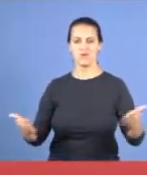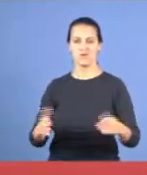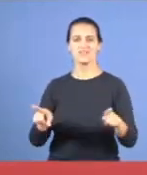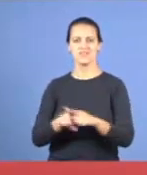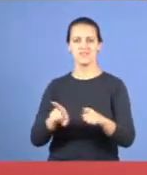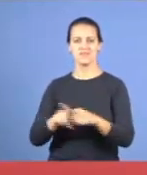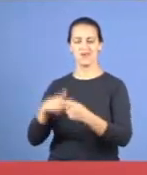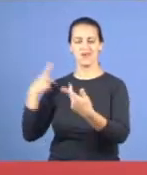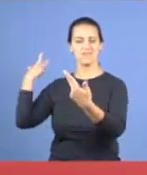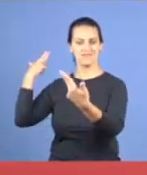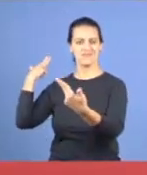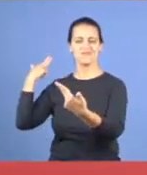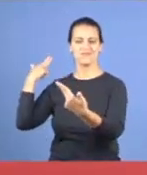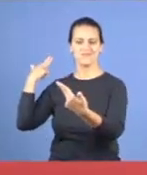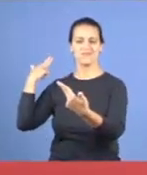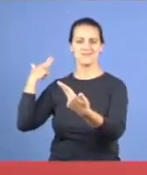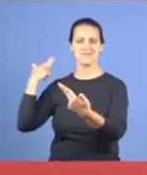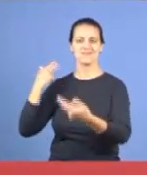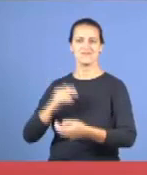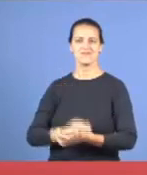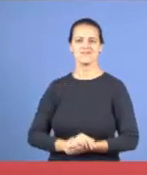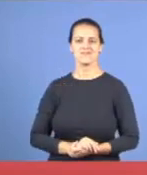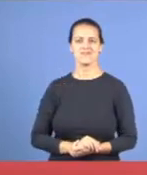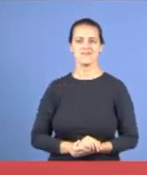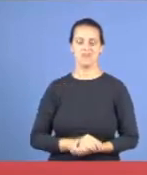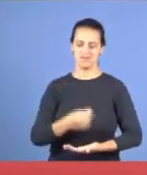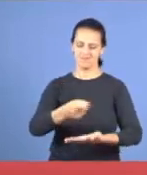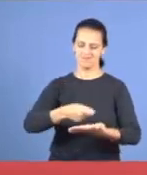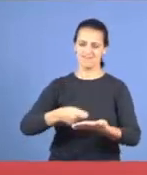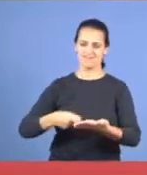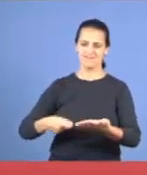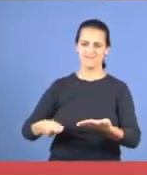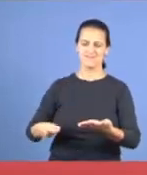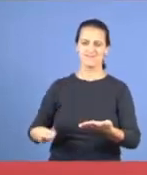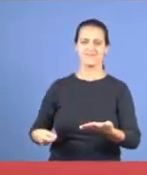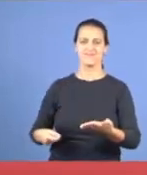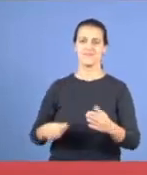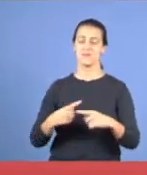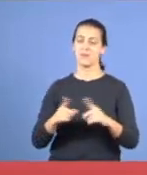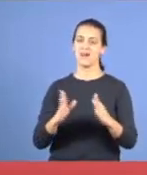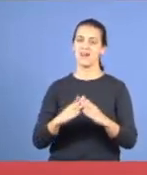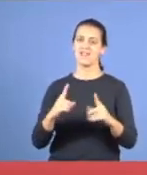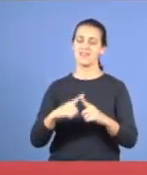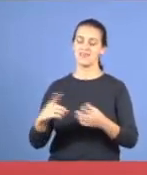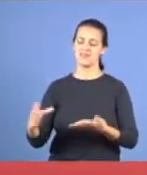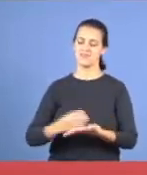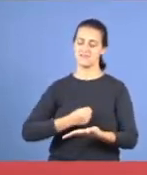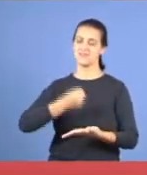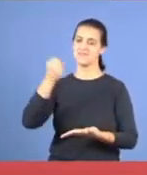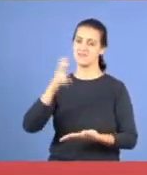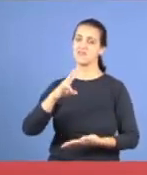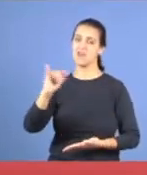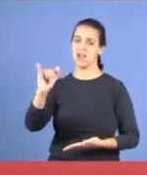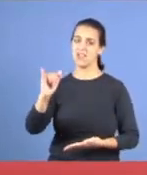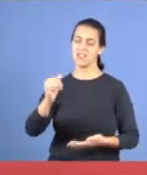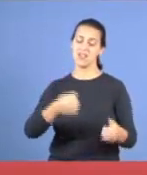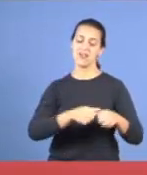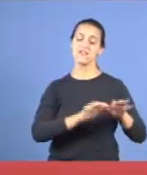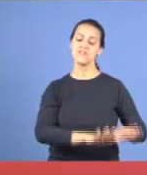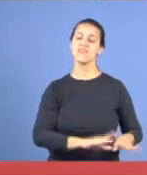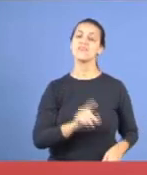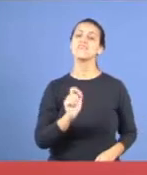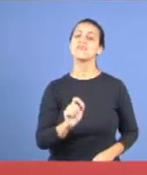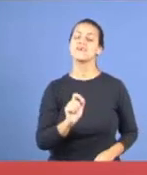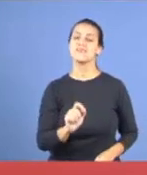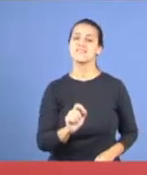que Neemias, viveu, ficaram nos anais, a igreja, vai partir, aí você pergunta, vai ficar para quem? Vai ficar,